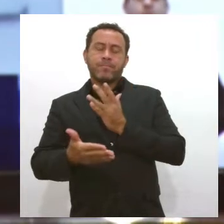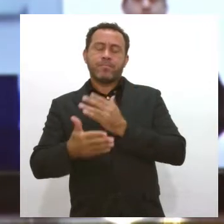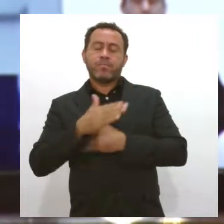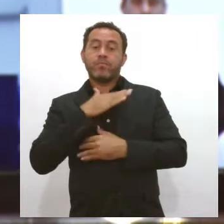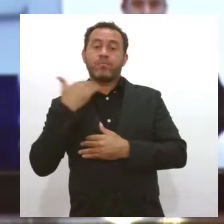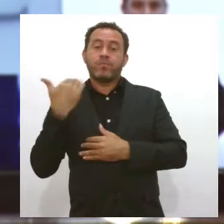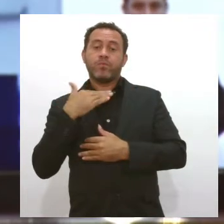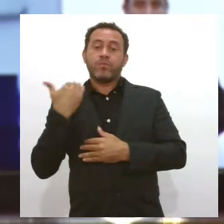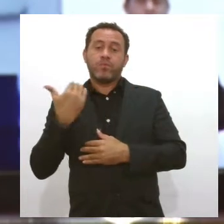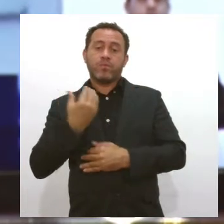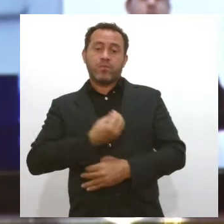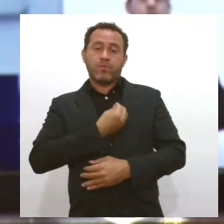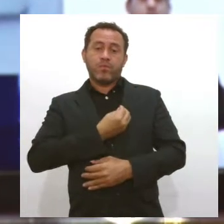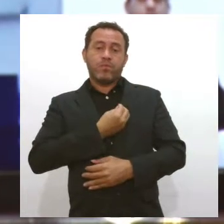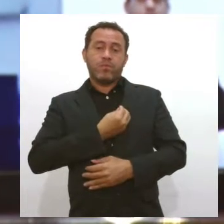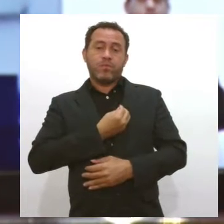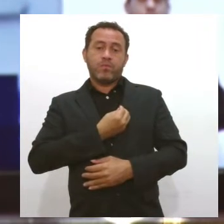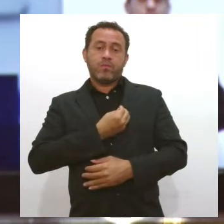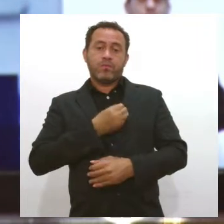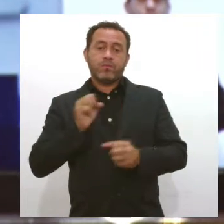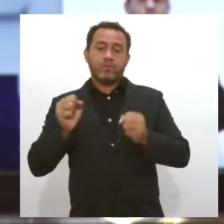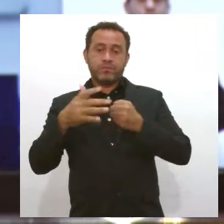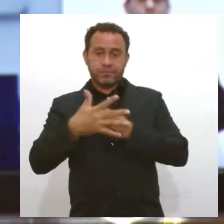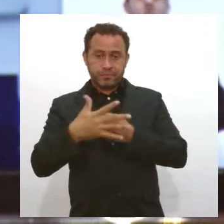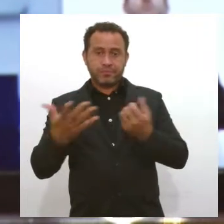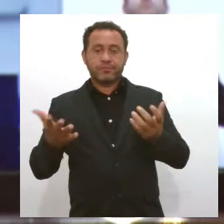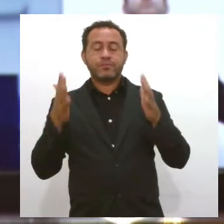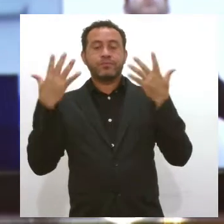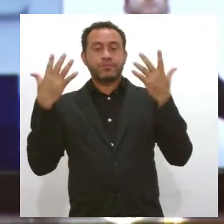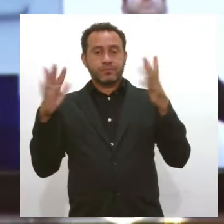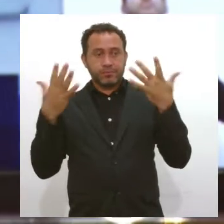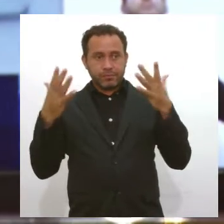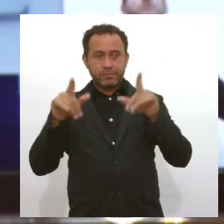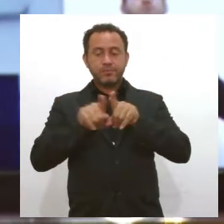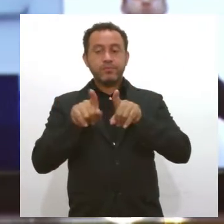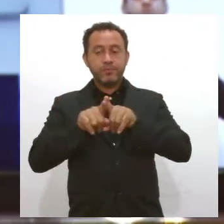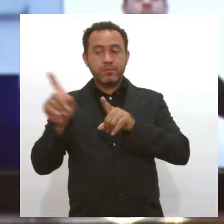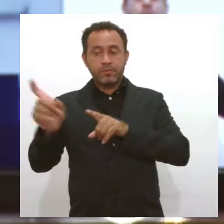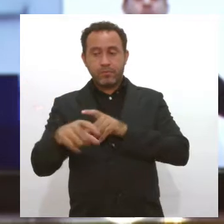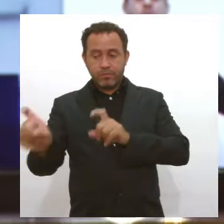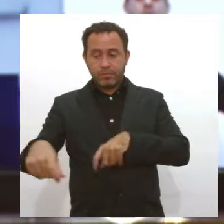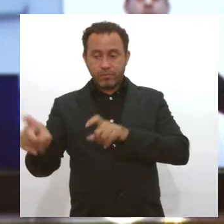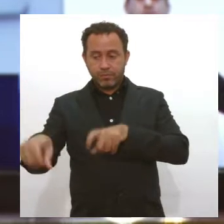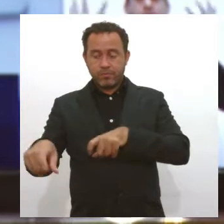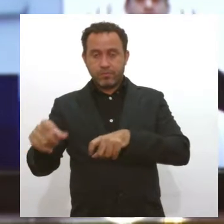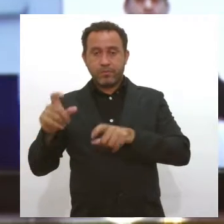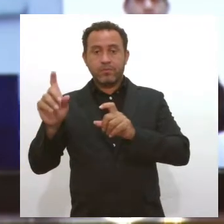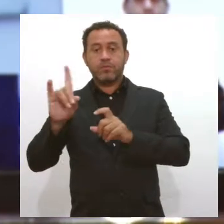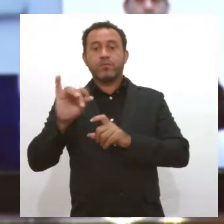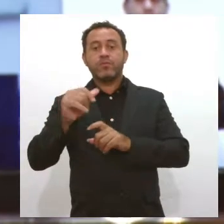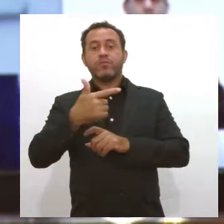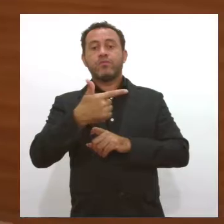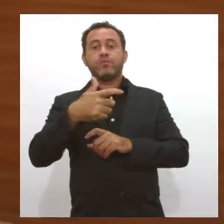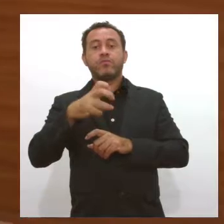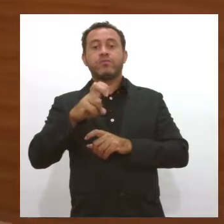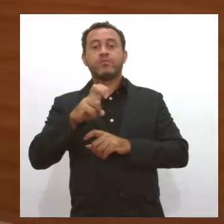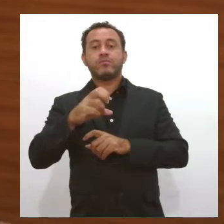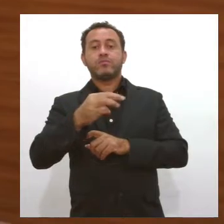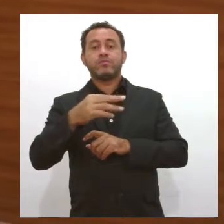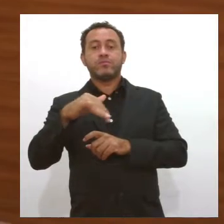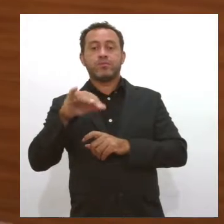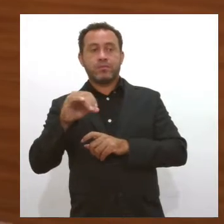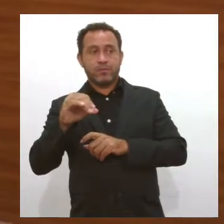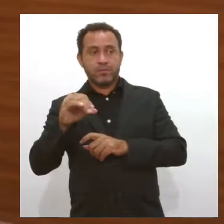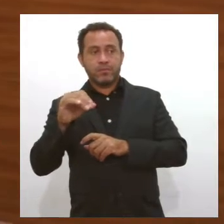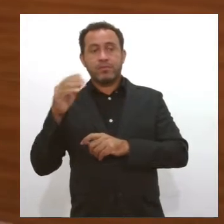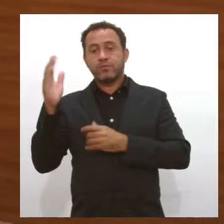-19. Em seu pronunciamento, ela também parabenizou o trabalhador rural pelo seu dia, comemorado em 25 de maio. O deputado